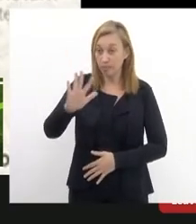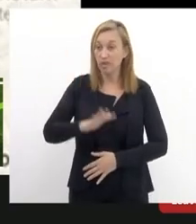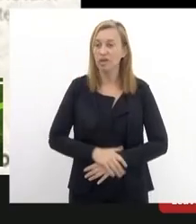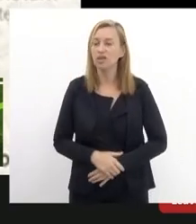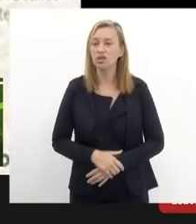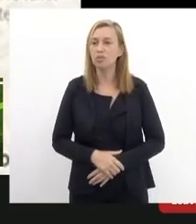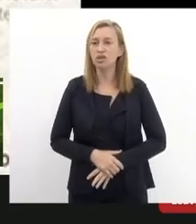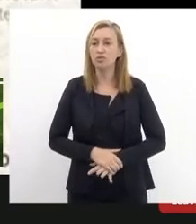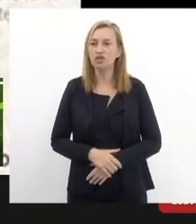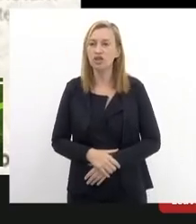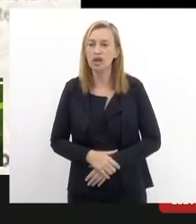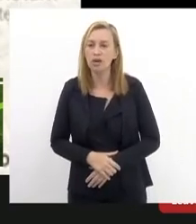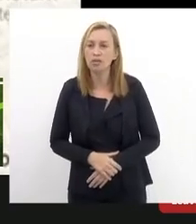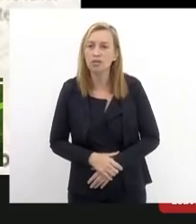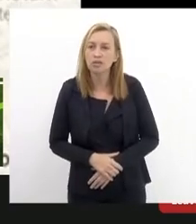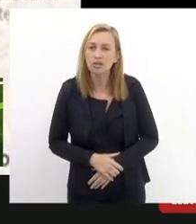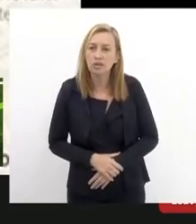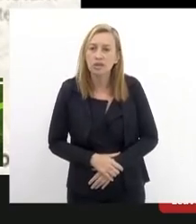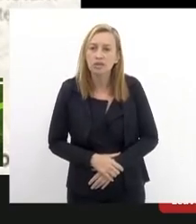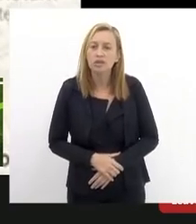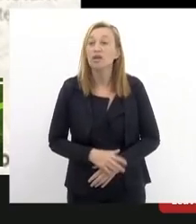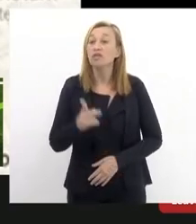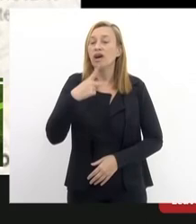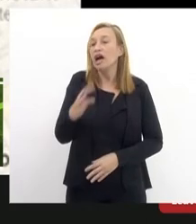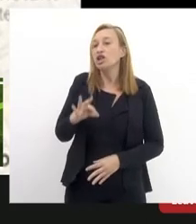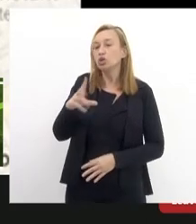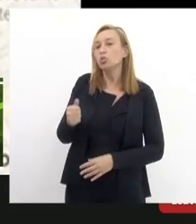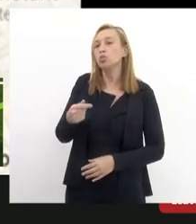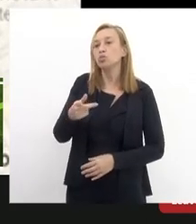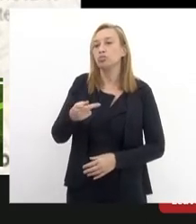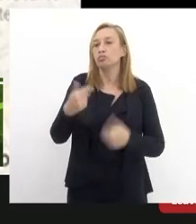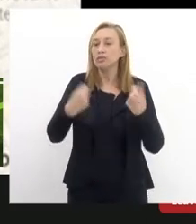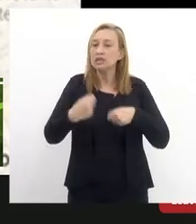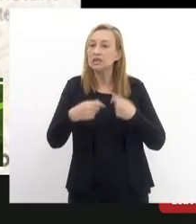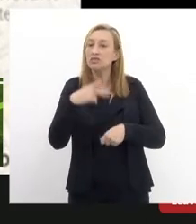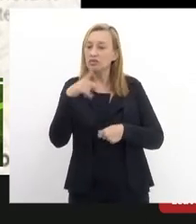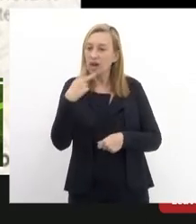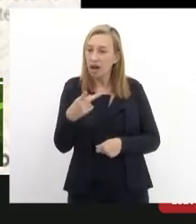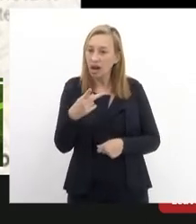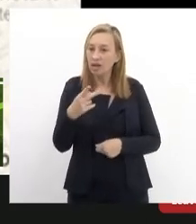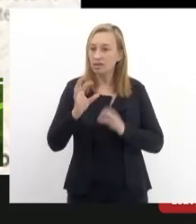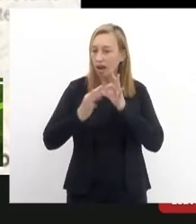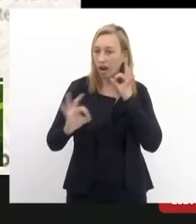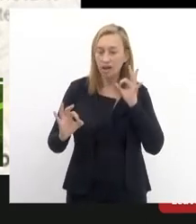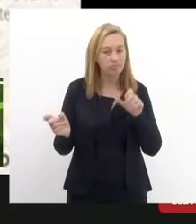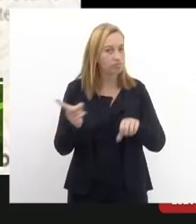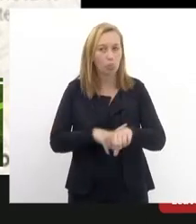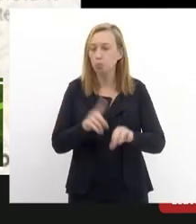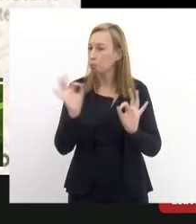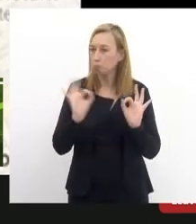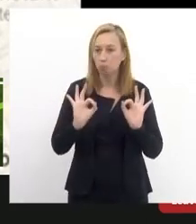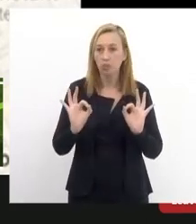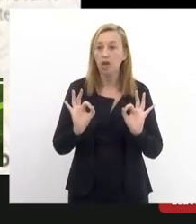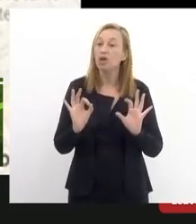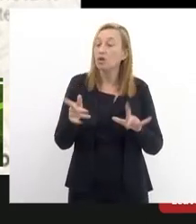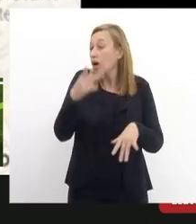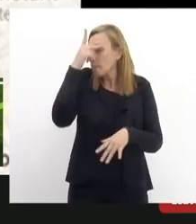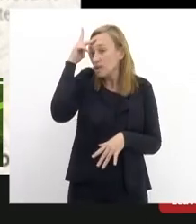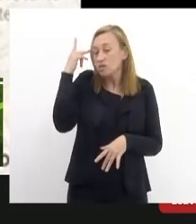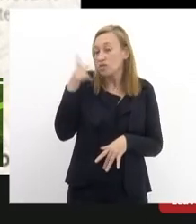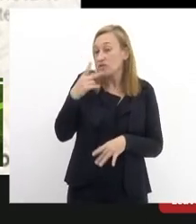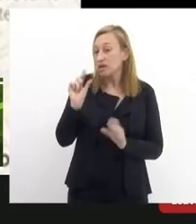porque eu quero me assegurar de dizer tudo que eu tenho para dizer e de não me alongar no tempo eu sou uma pessoa naturalmente